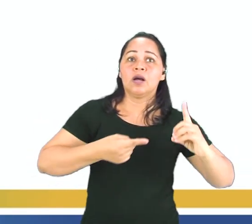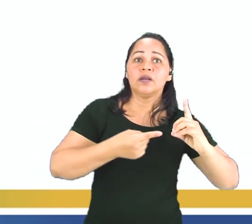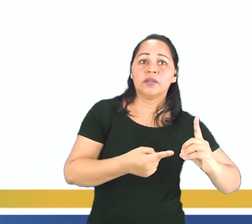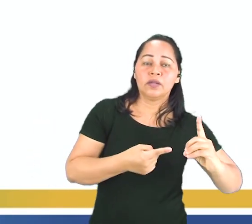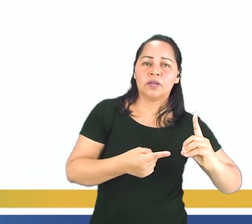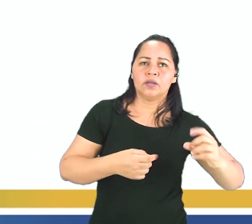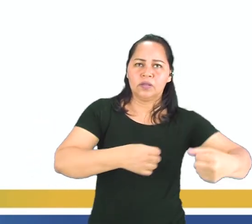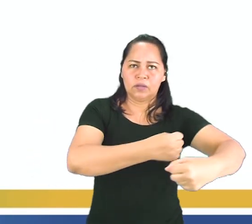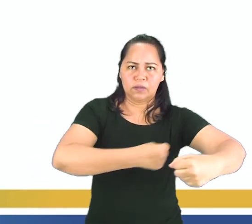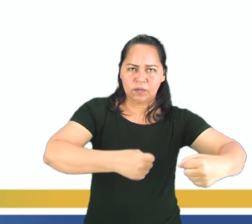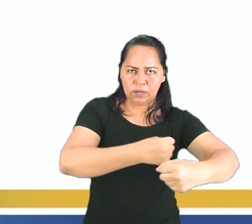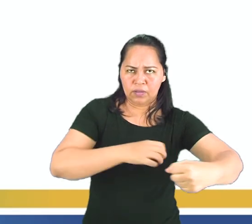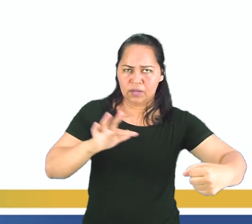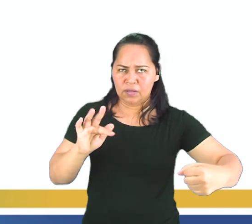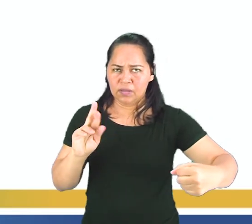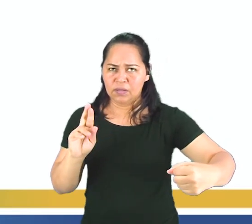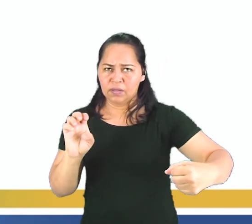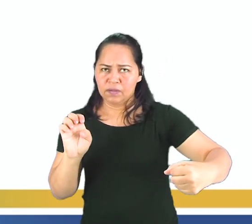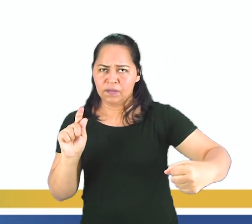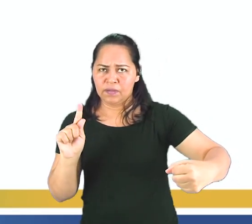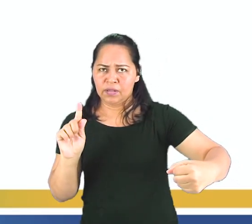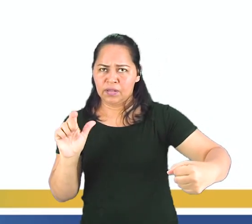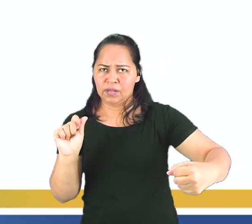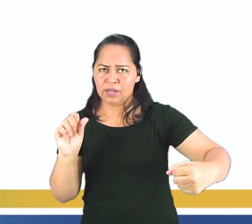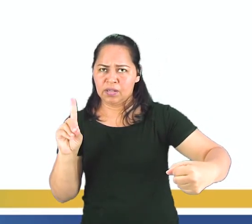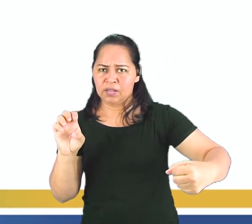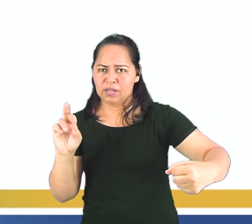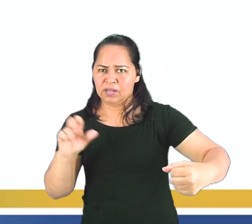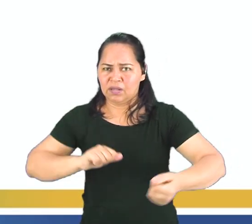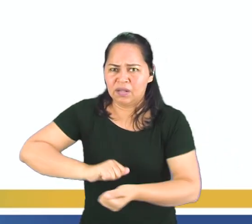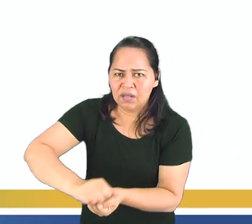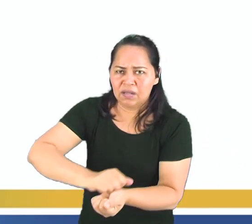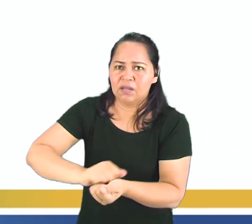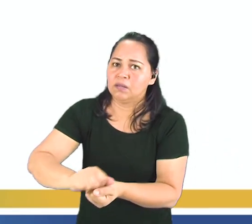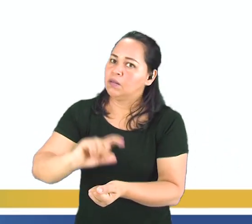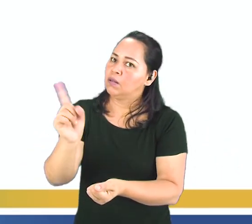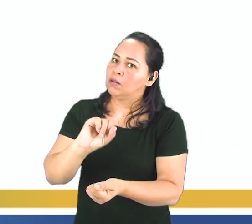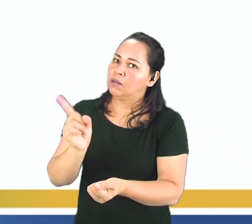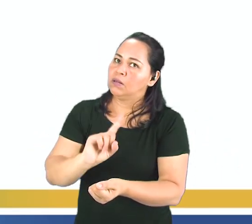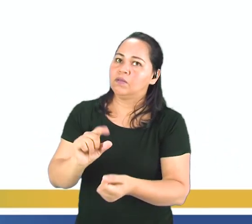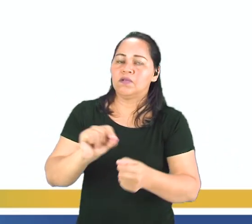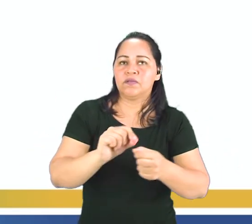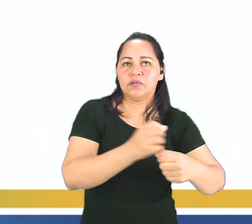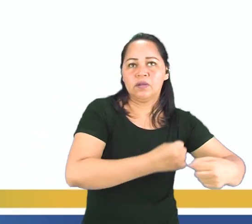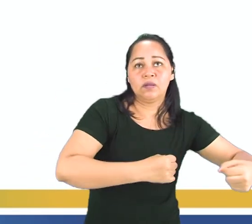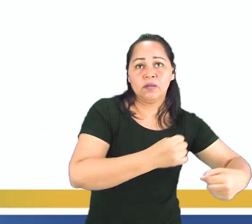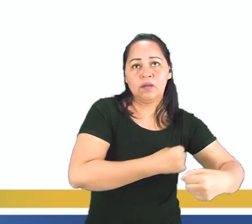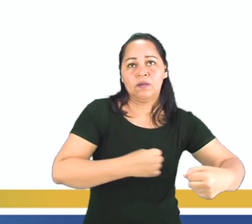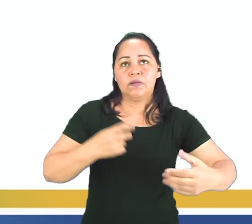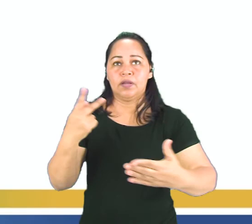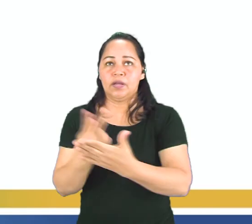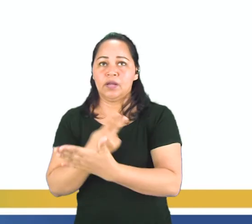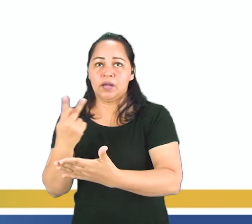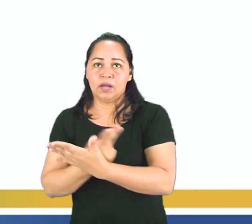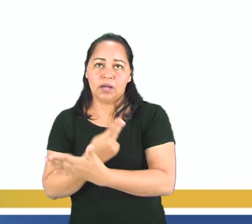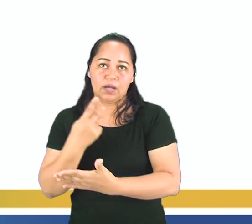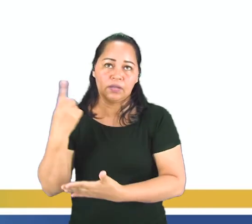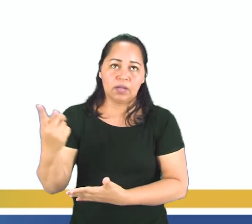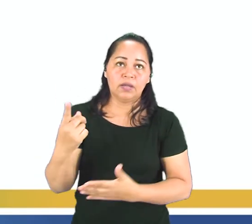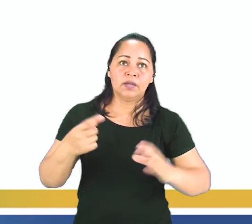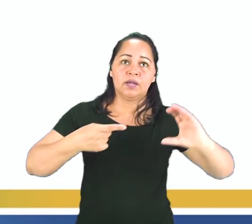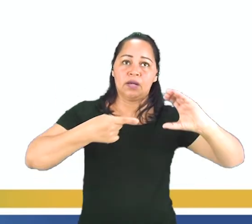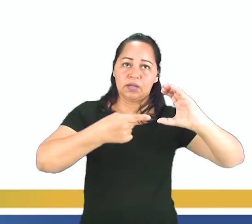cozinha com o fogão? Não. Não vai fregar na cozinha. Você vai cocinar na cozinha fogão. Por isso temos as três